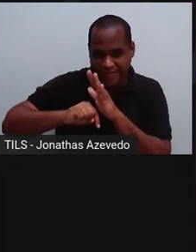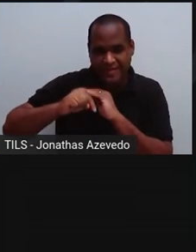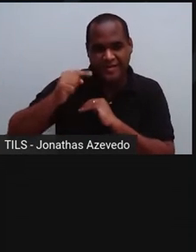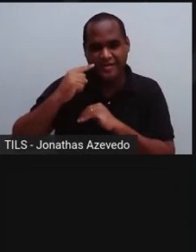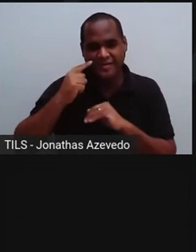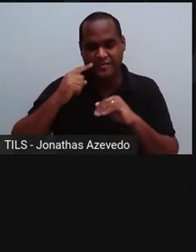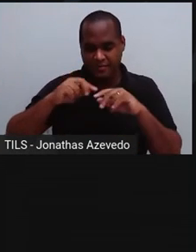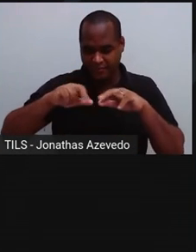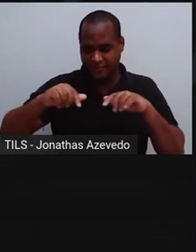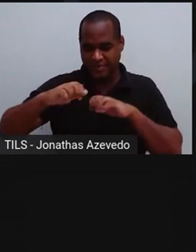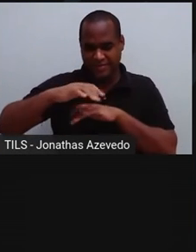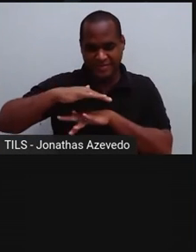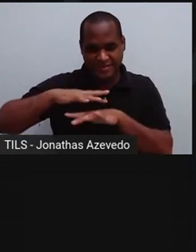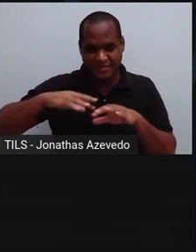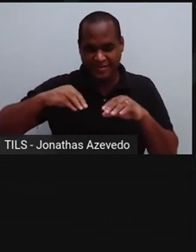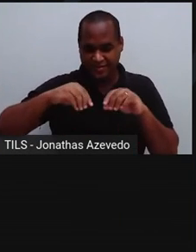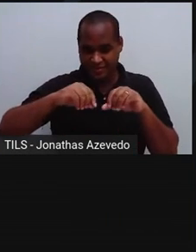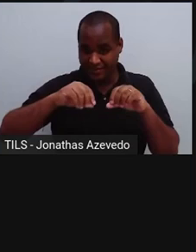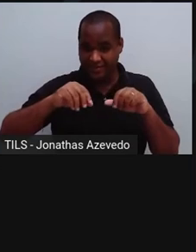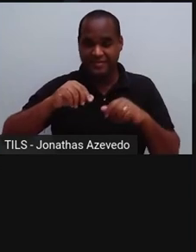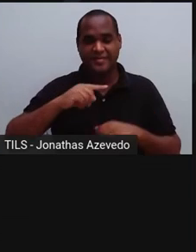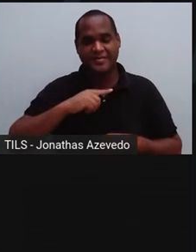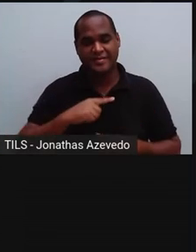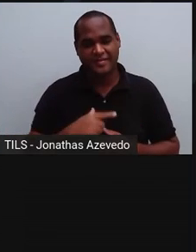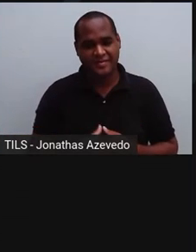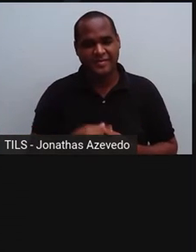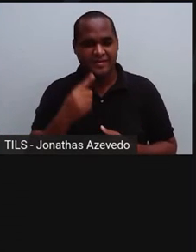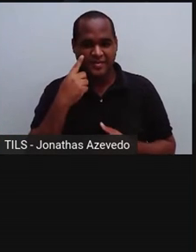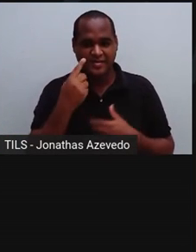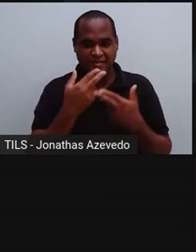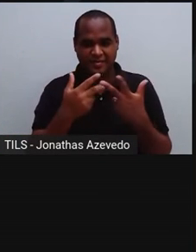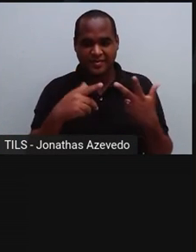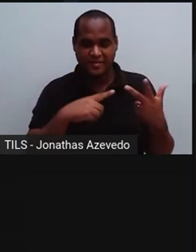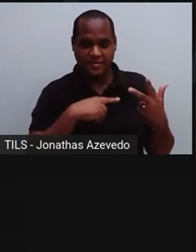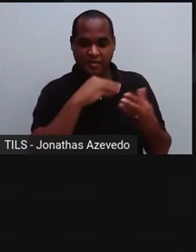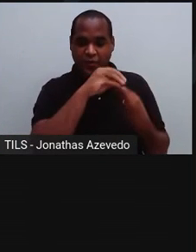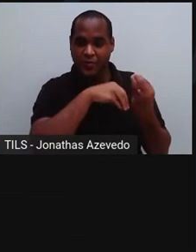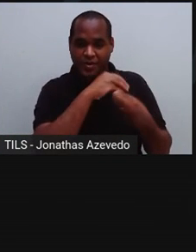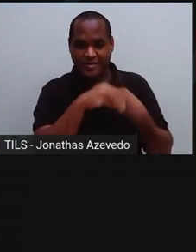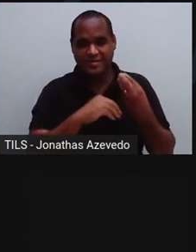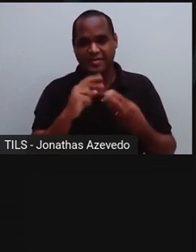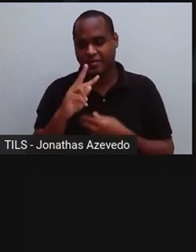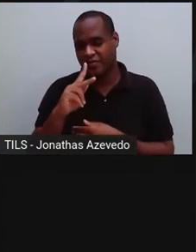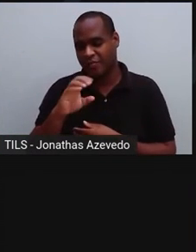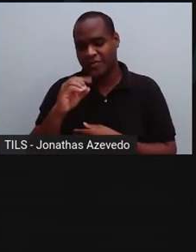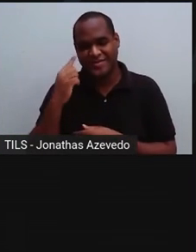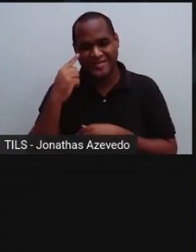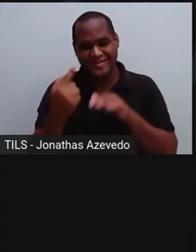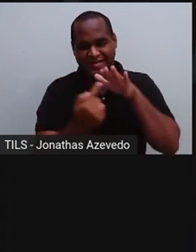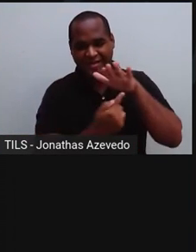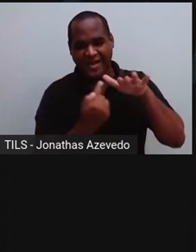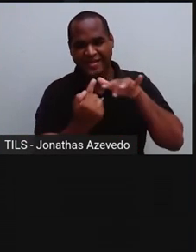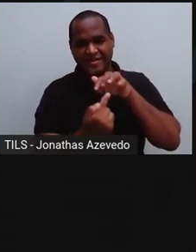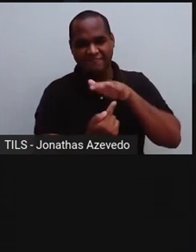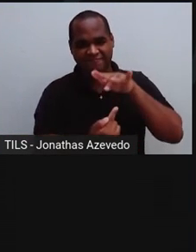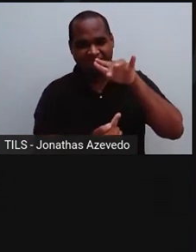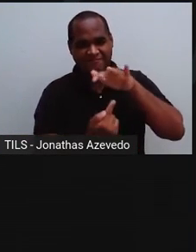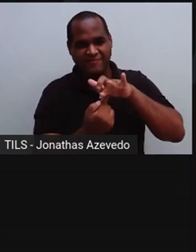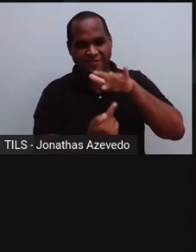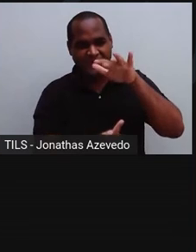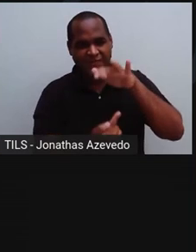areia, e são chamados de salinas. Quando tratamos de misturas homogêneas gasosas, aplicamos a liquefação